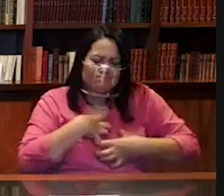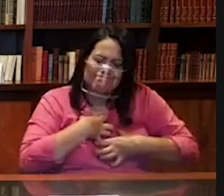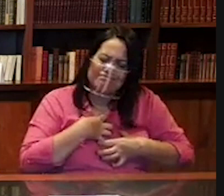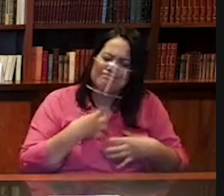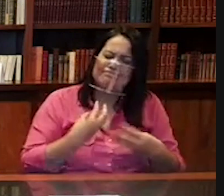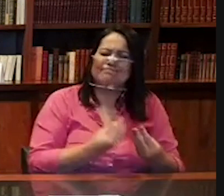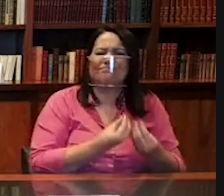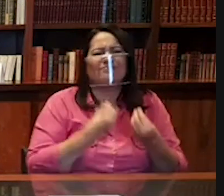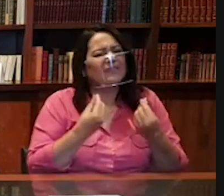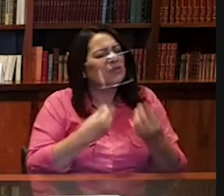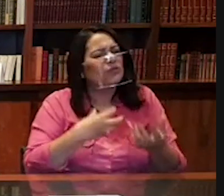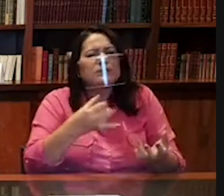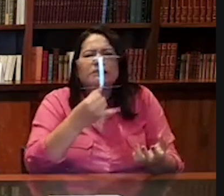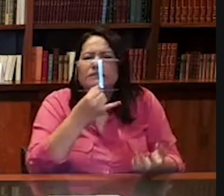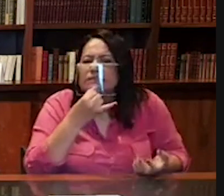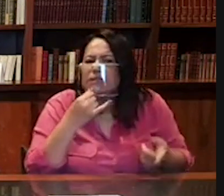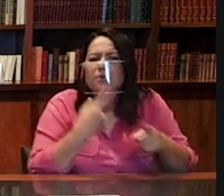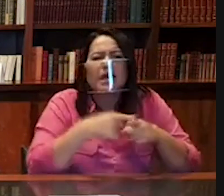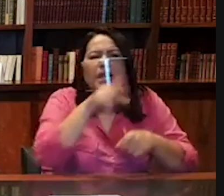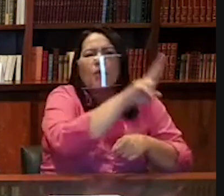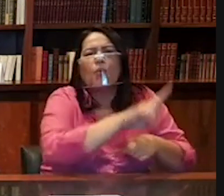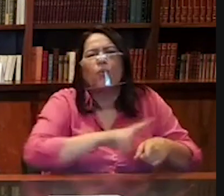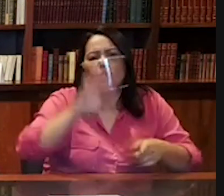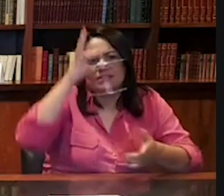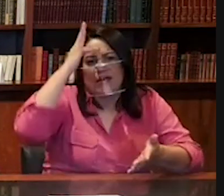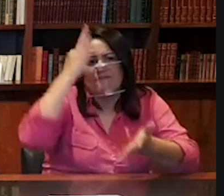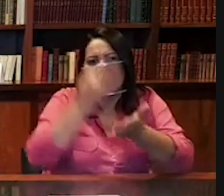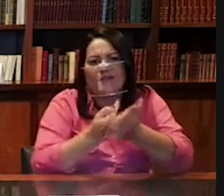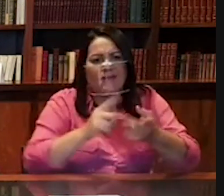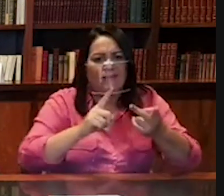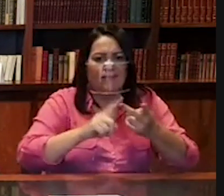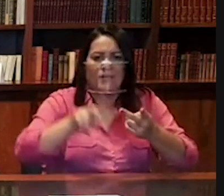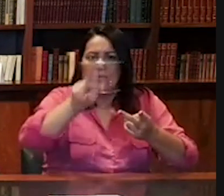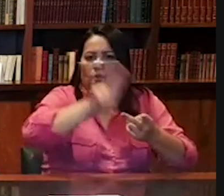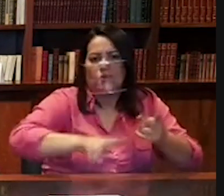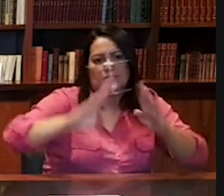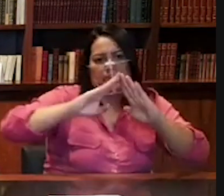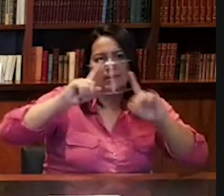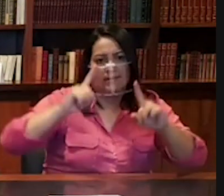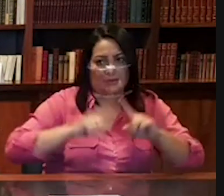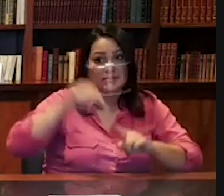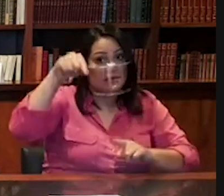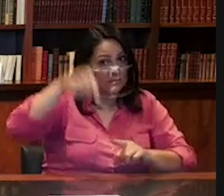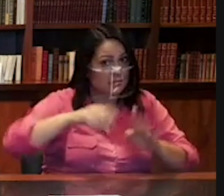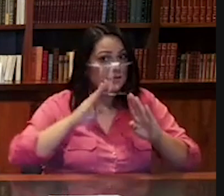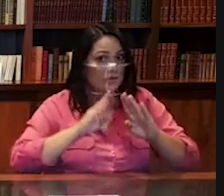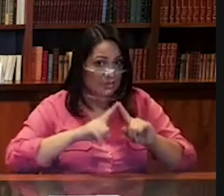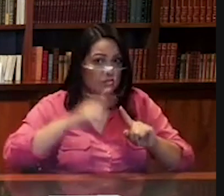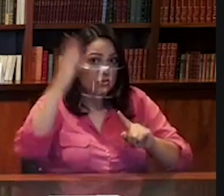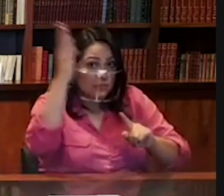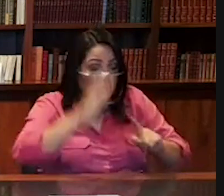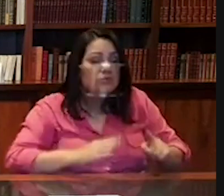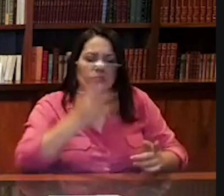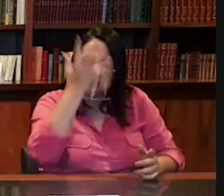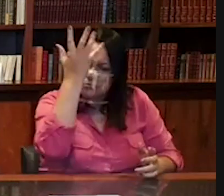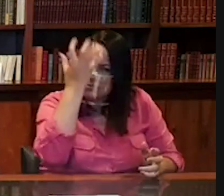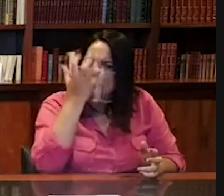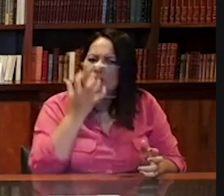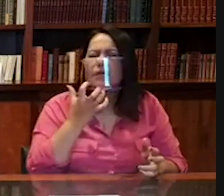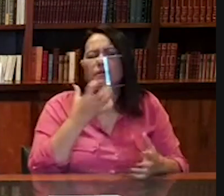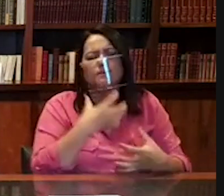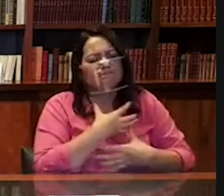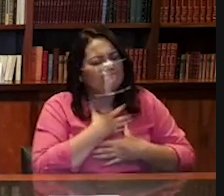usado a fé, usado os irmãos, igreja, a igreja brasileira é uma igreja séria, indignada, muito